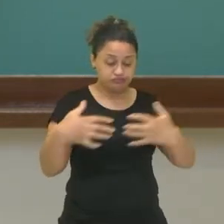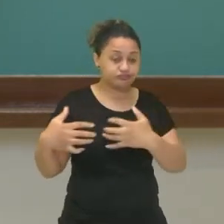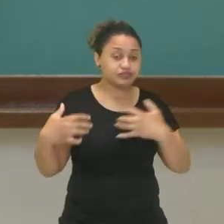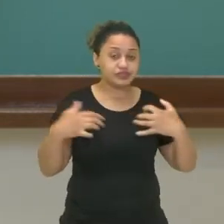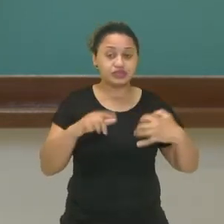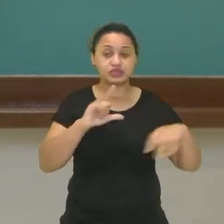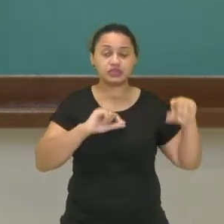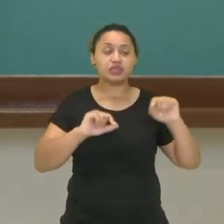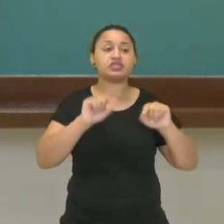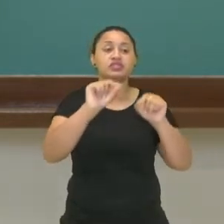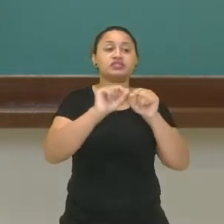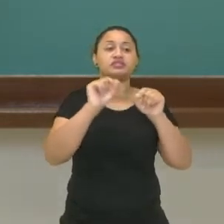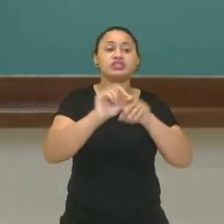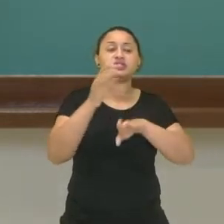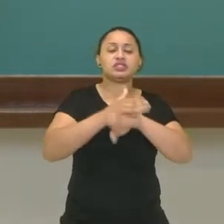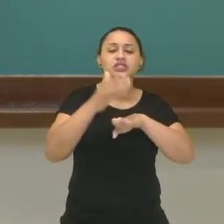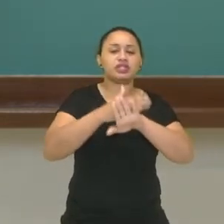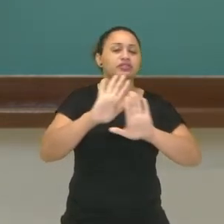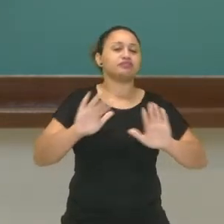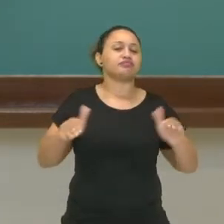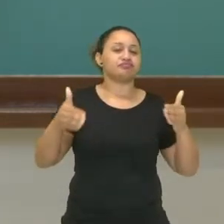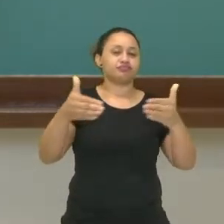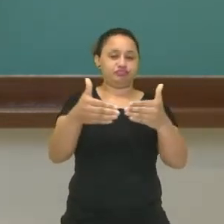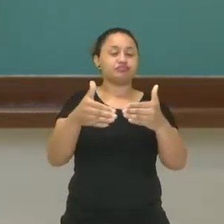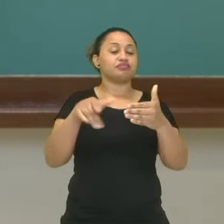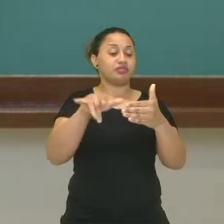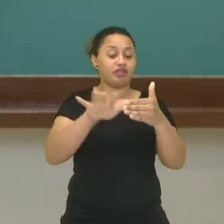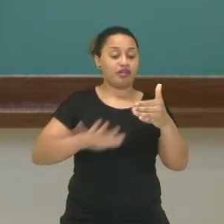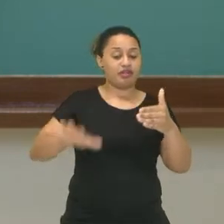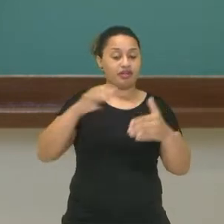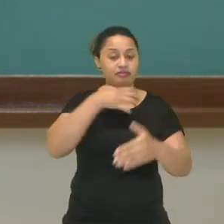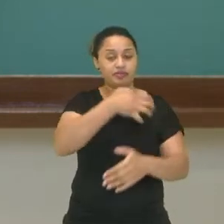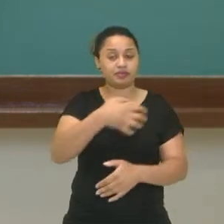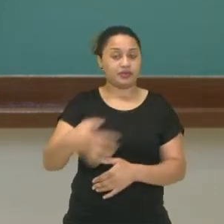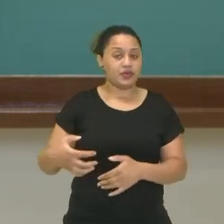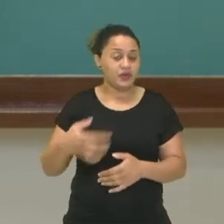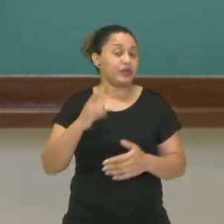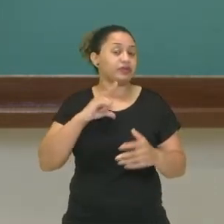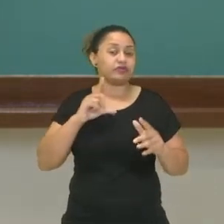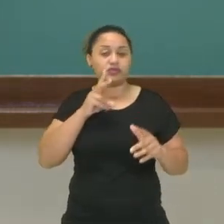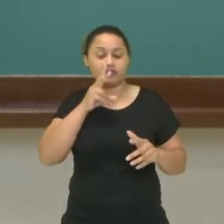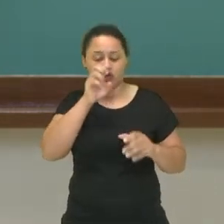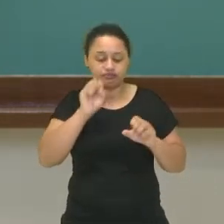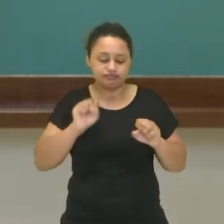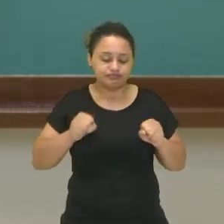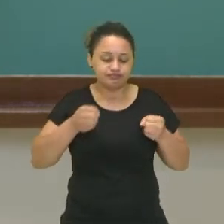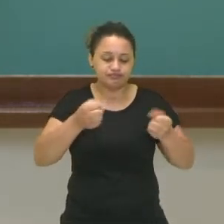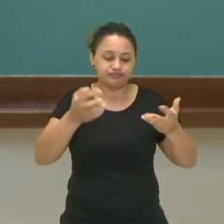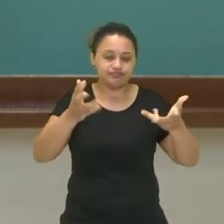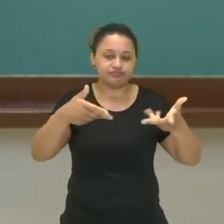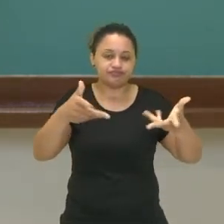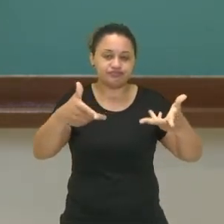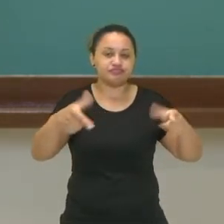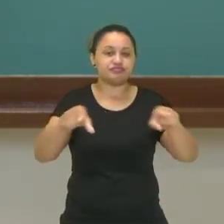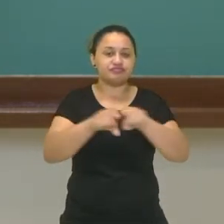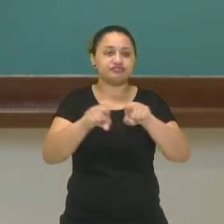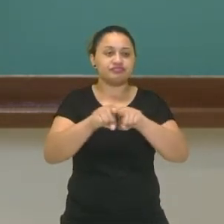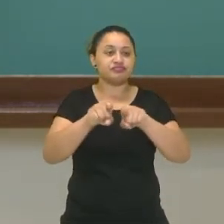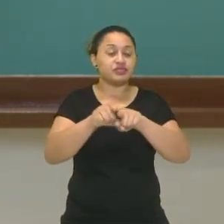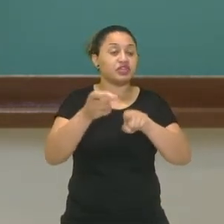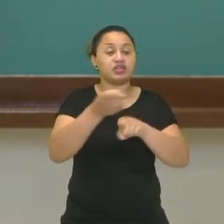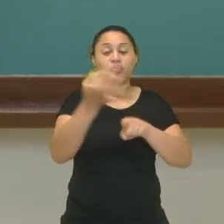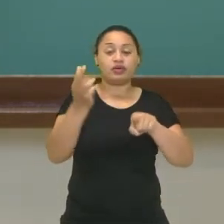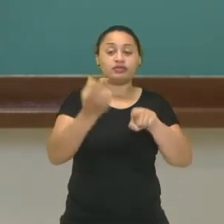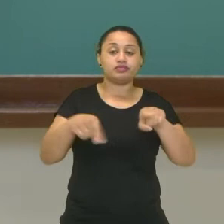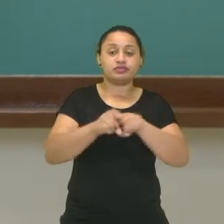exercícios específicos para aquela parte, com intensidade, velocidade, número de